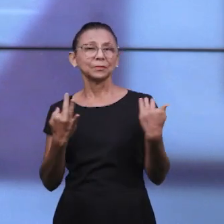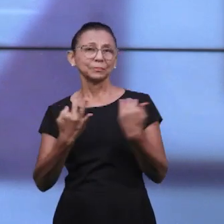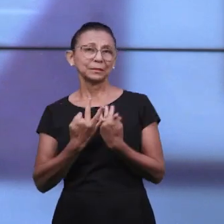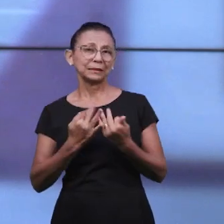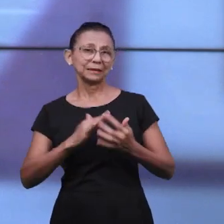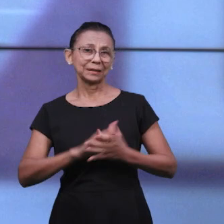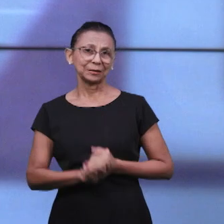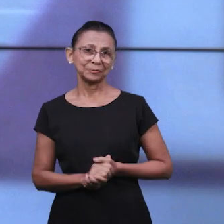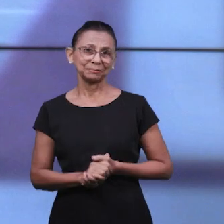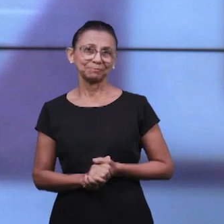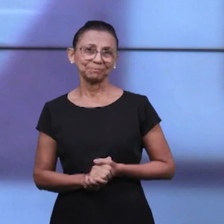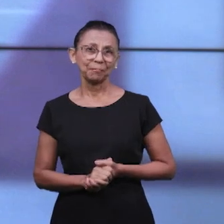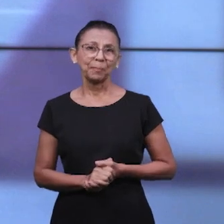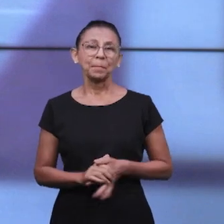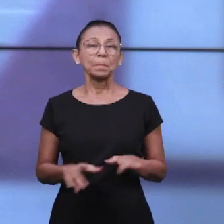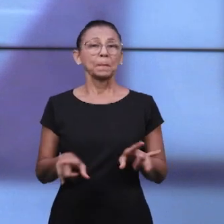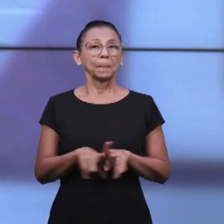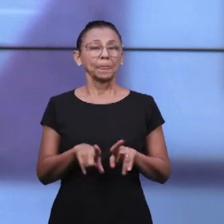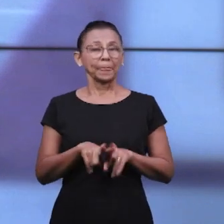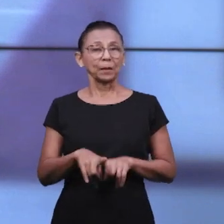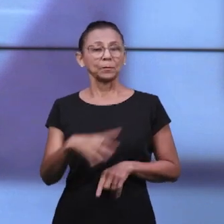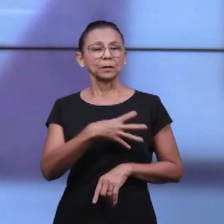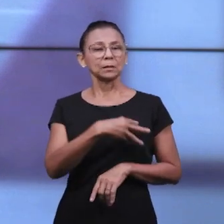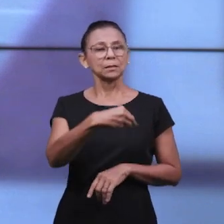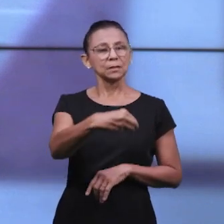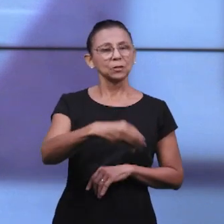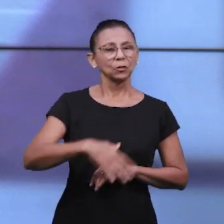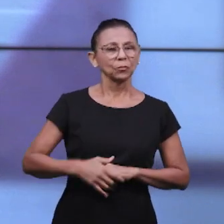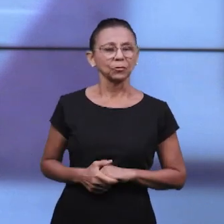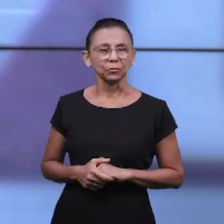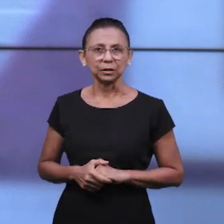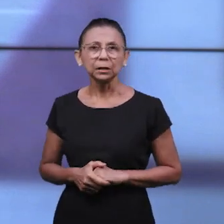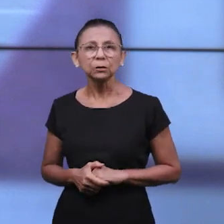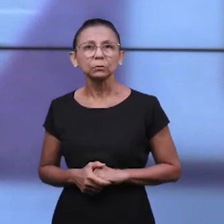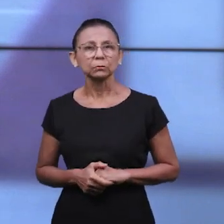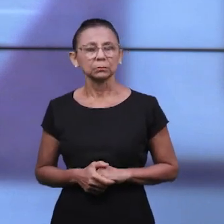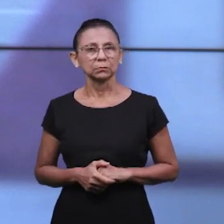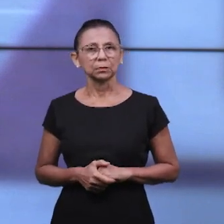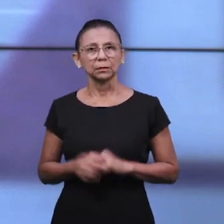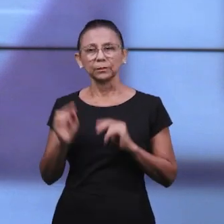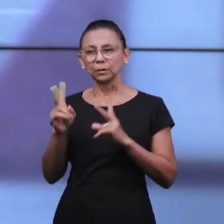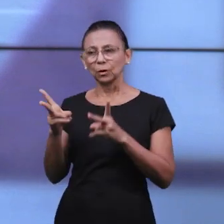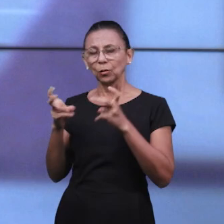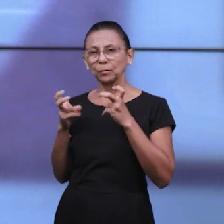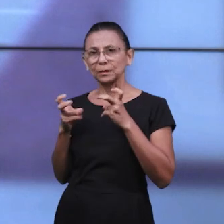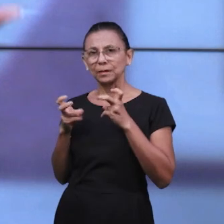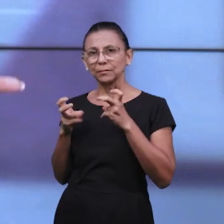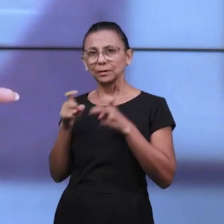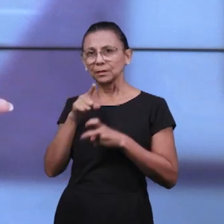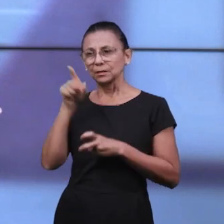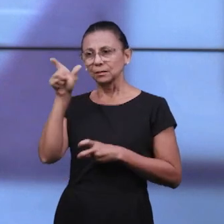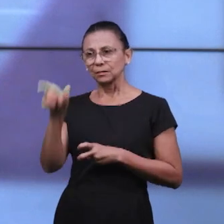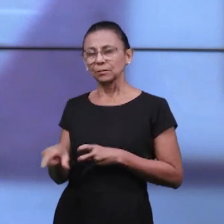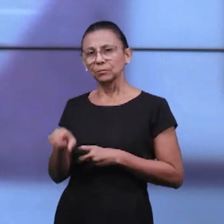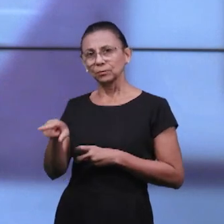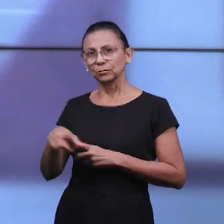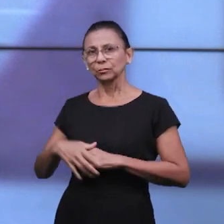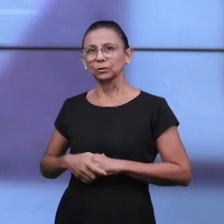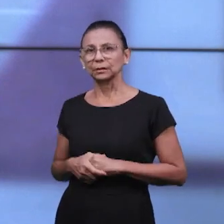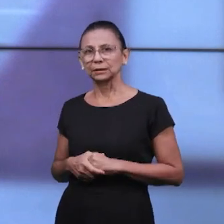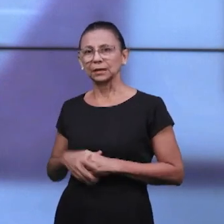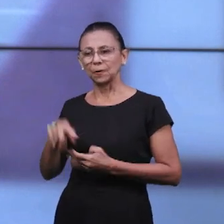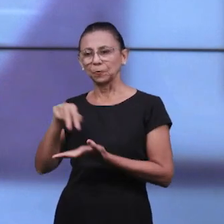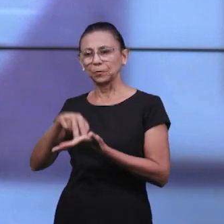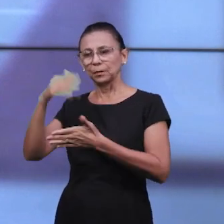O alimento estrutura. Ele define em tempos de luta se você fica de pé como Samuel ou cai como